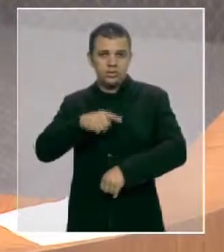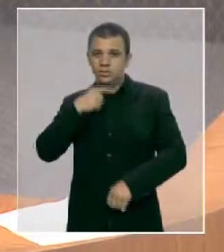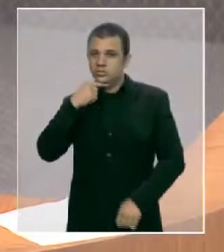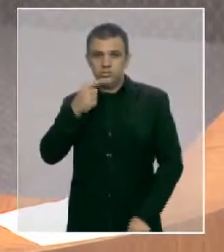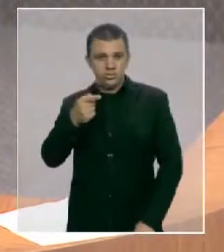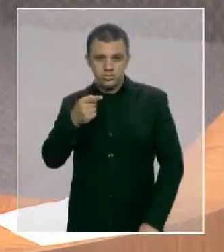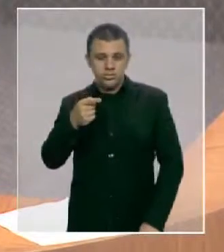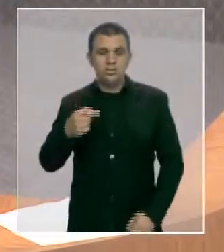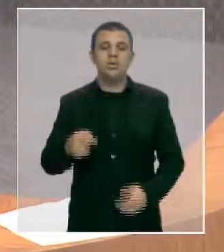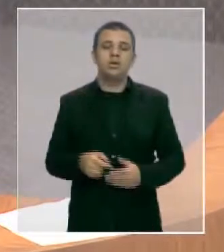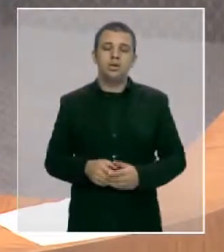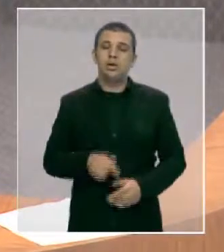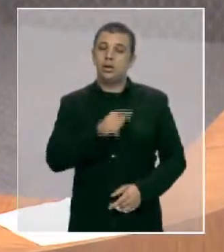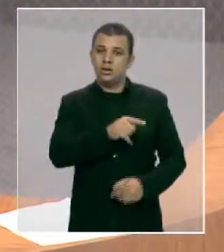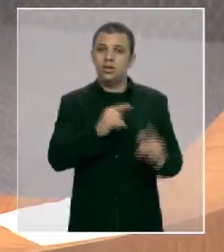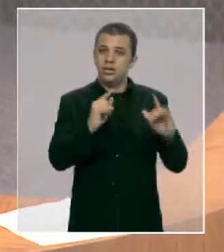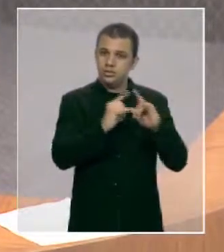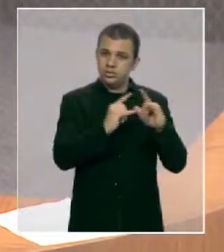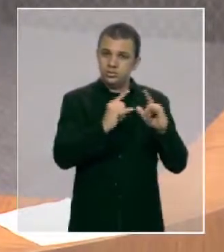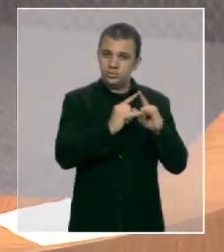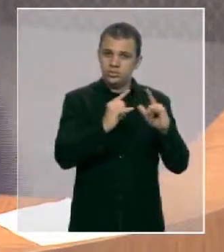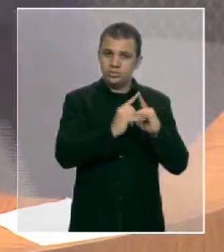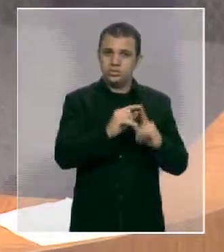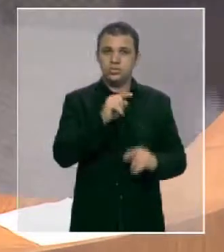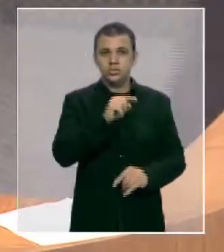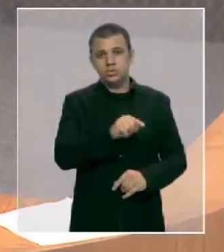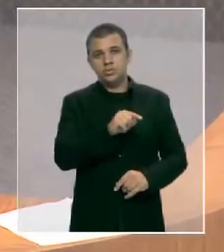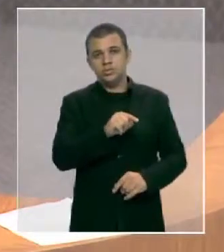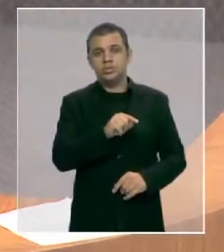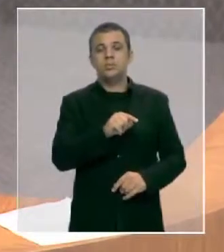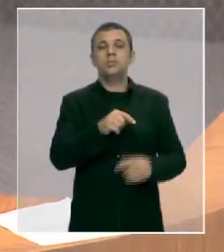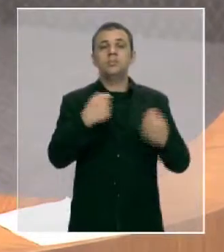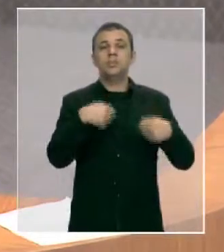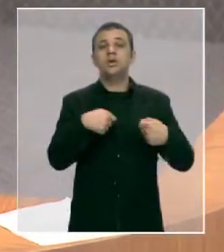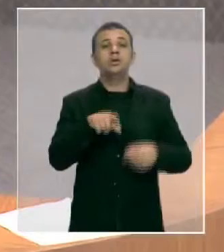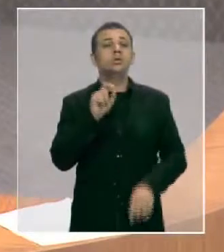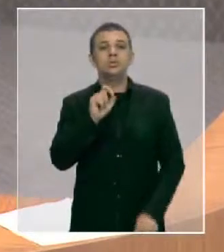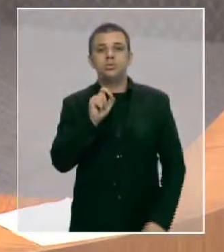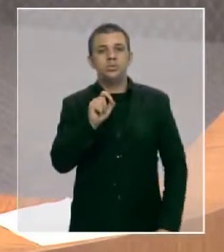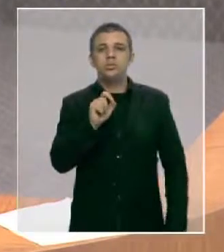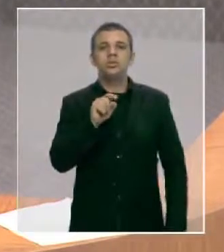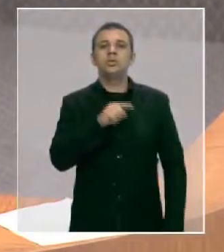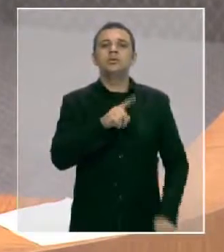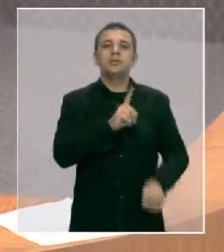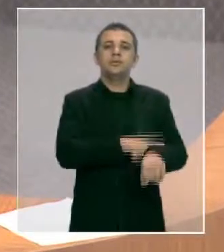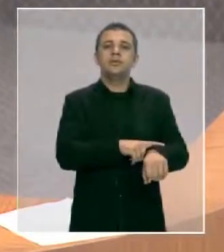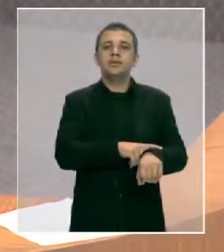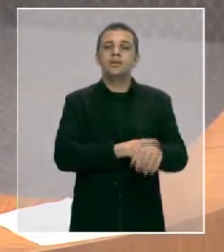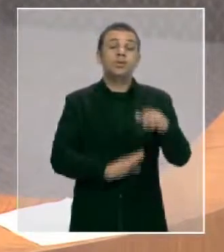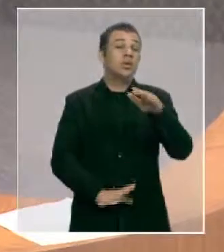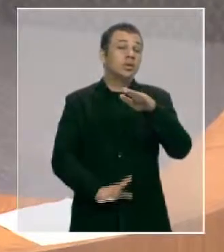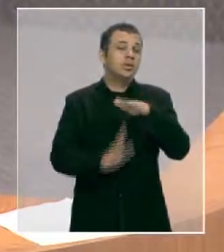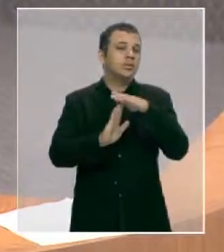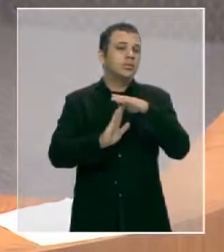o órgão ou entidade que receber o pedido deverá, em prazo não superior a 20 dias,